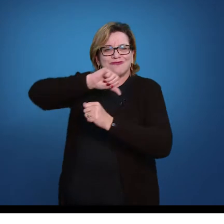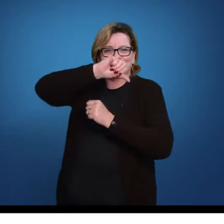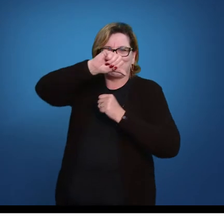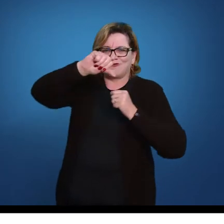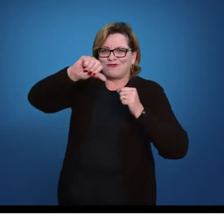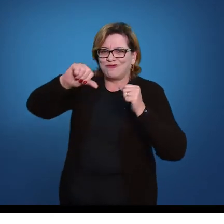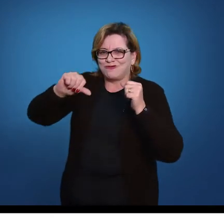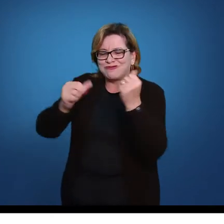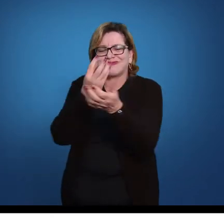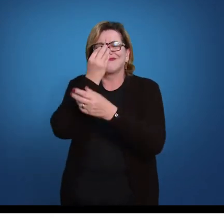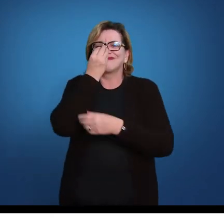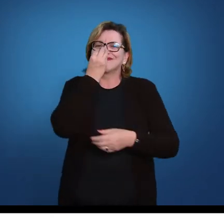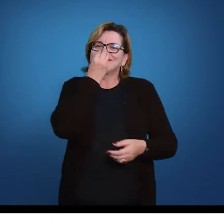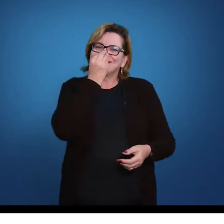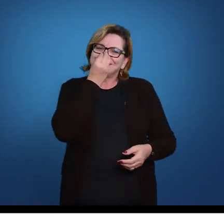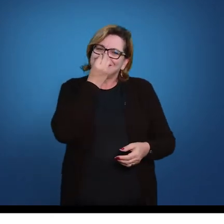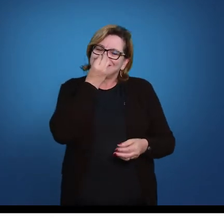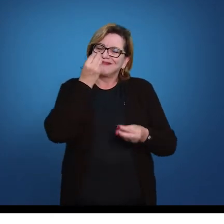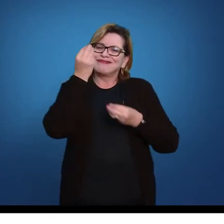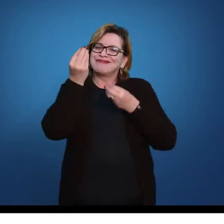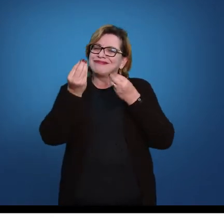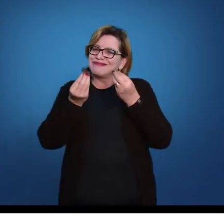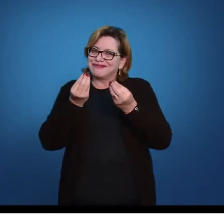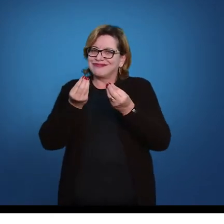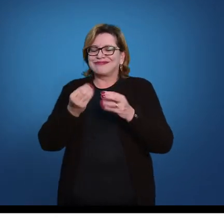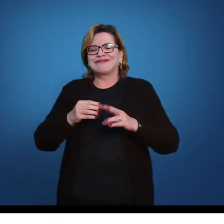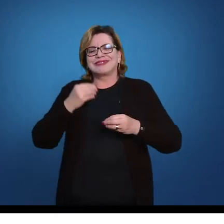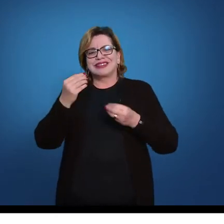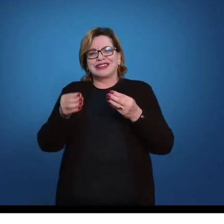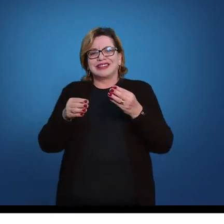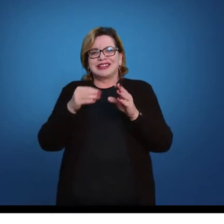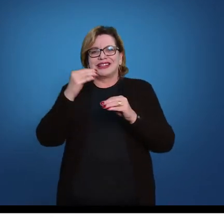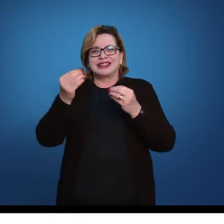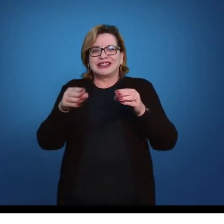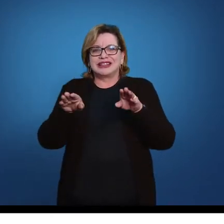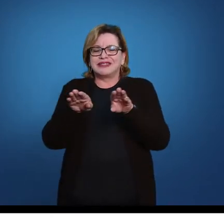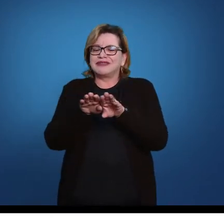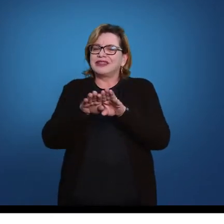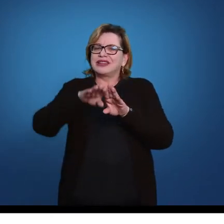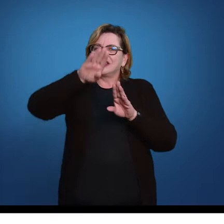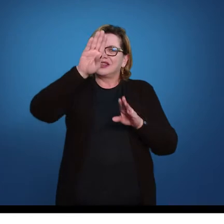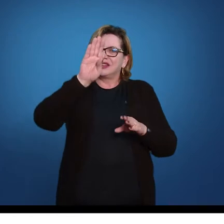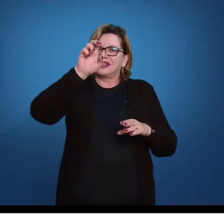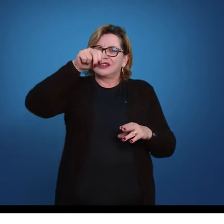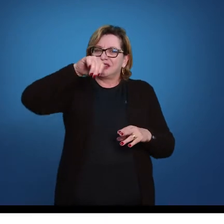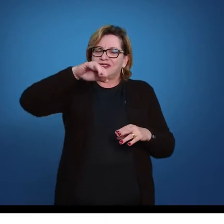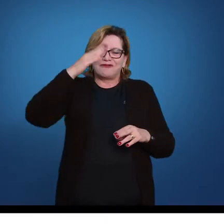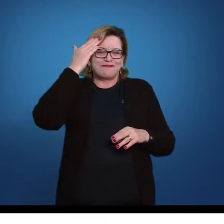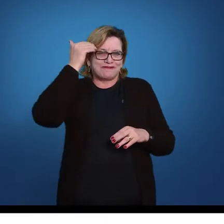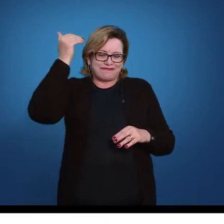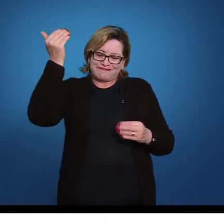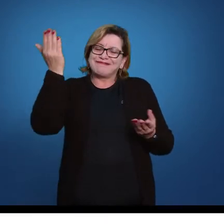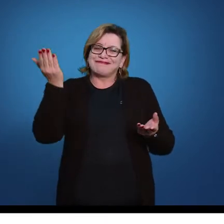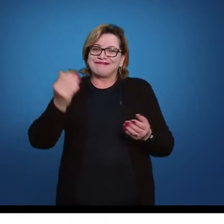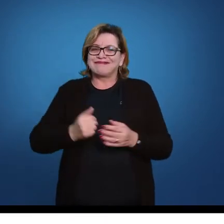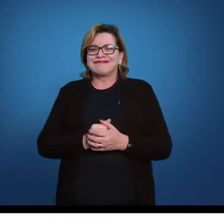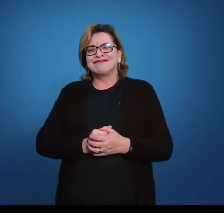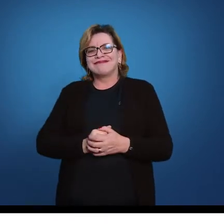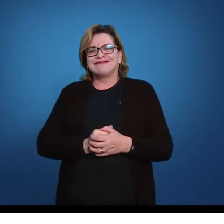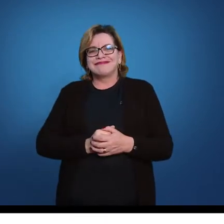realmente sua carreira se consolidou, Benjamin de Oliveira se tornou um grande palhaço.